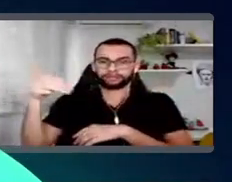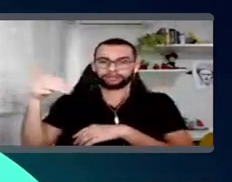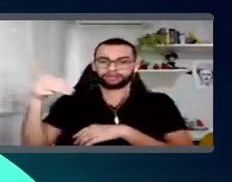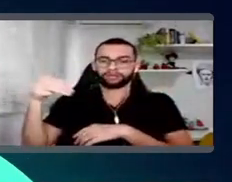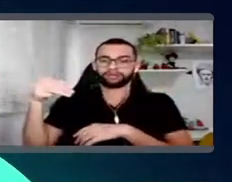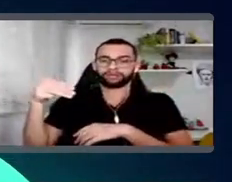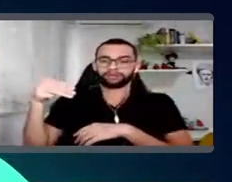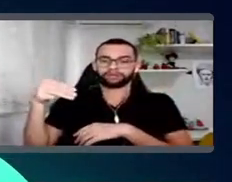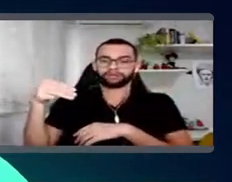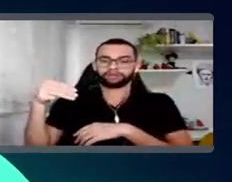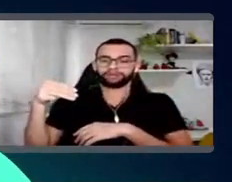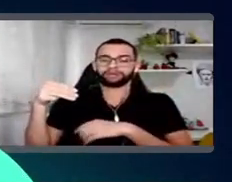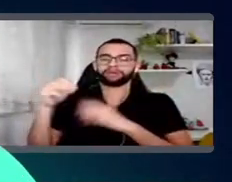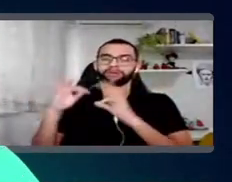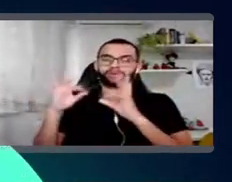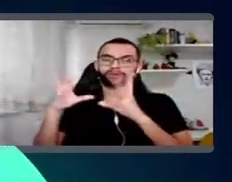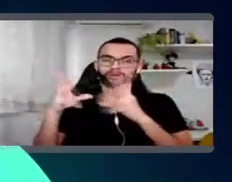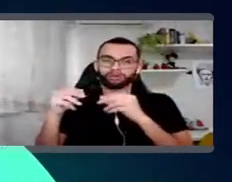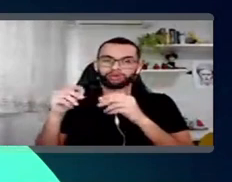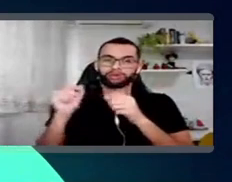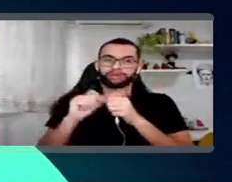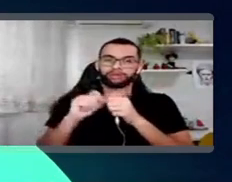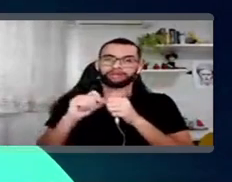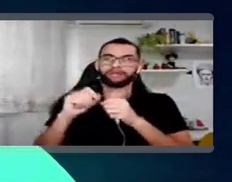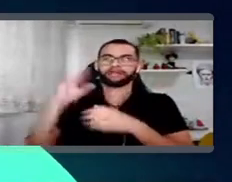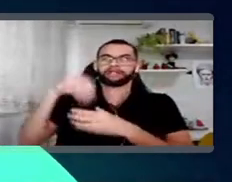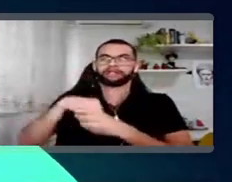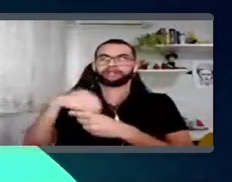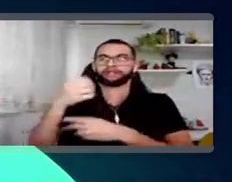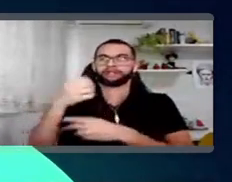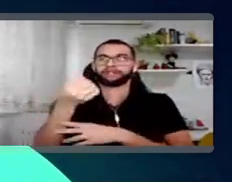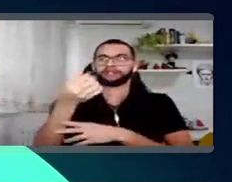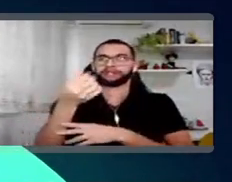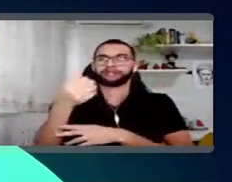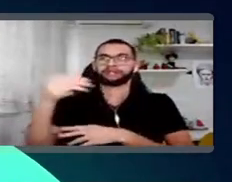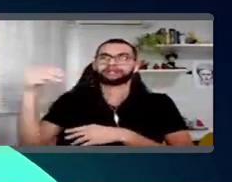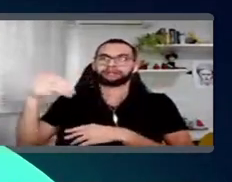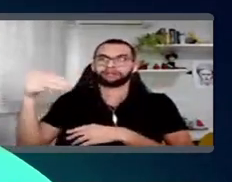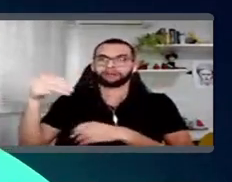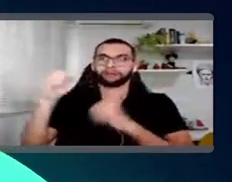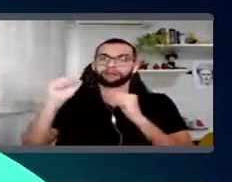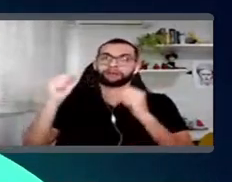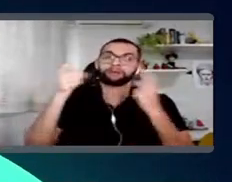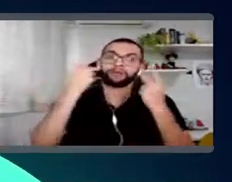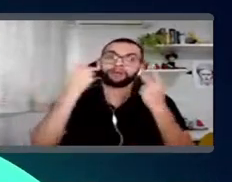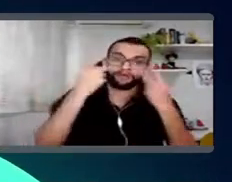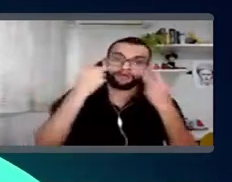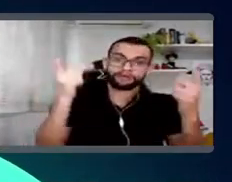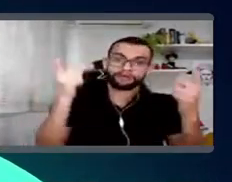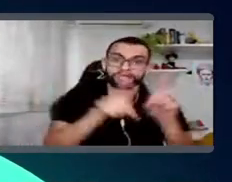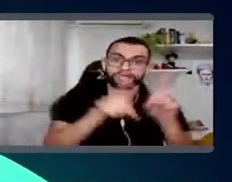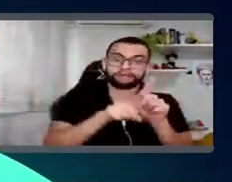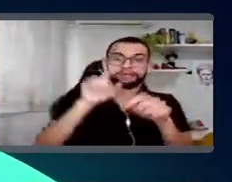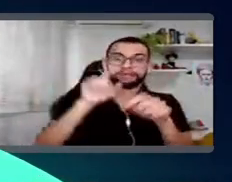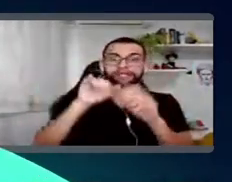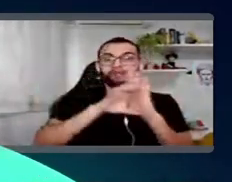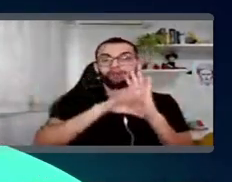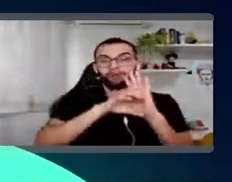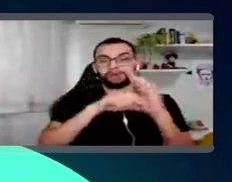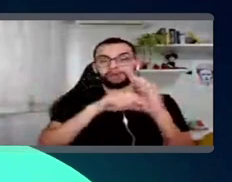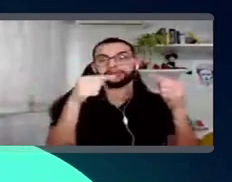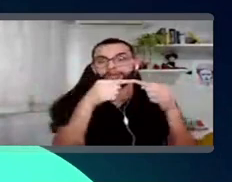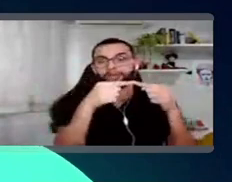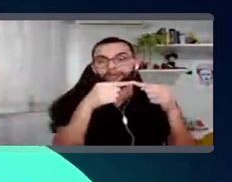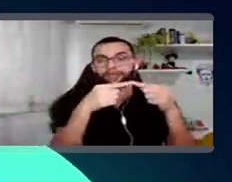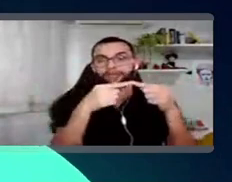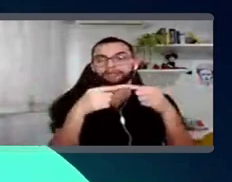de uma visita. Tudo que você faz dentro de 60 minutos também pode ser uma visita, se esse for o conceito, né?